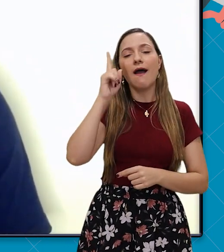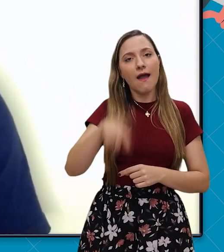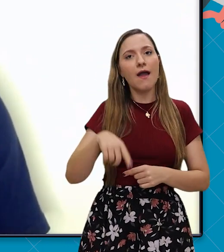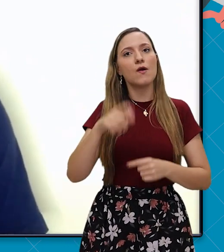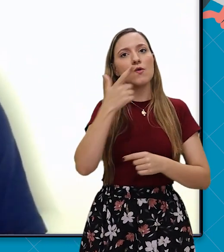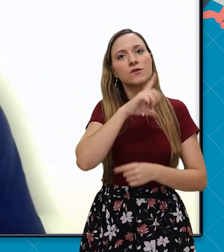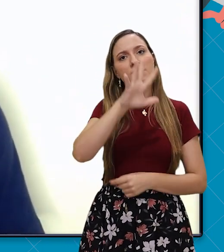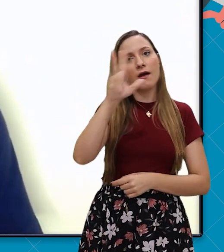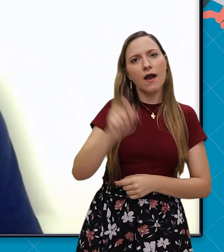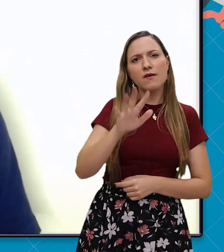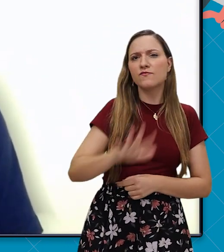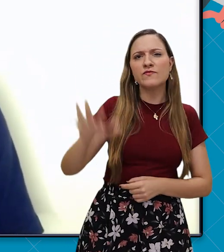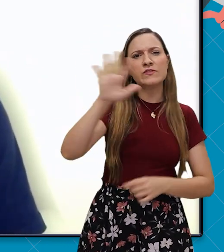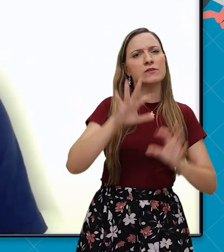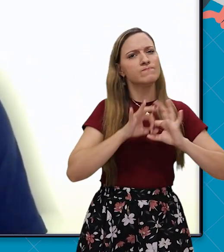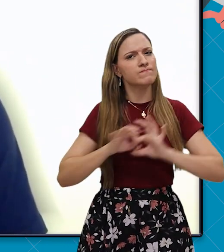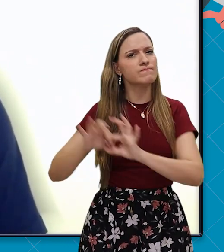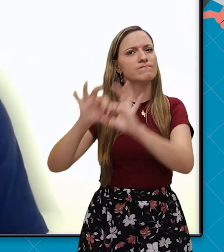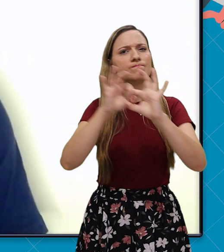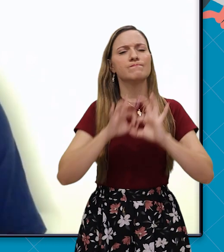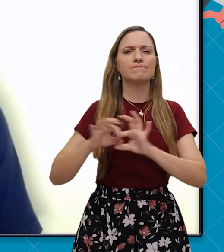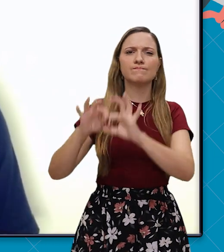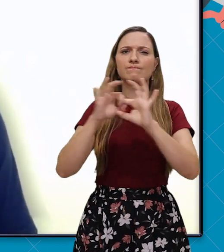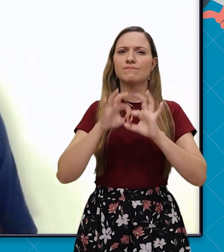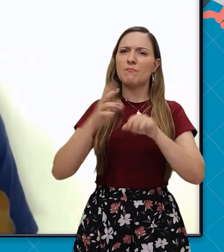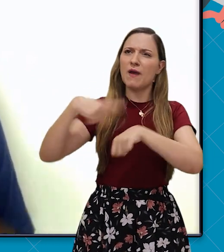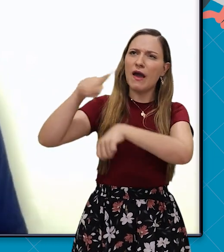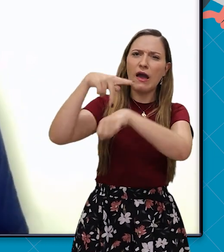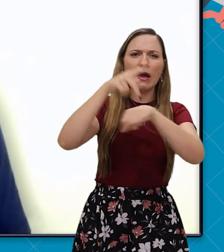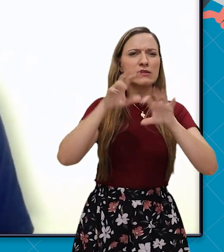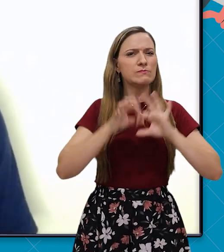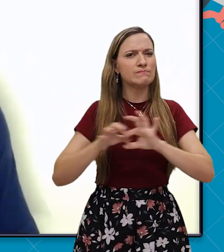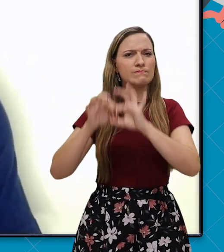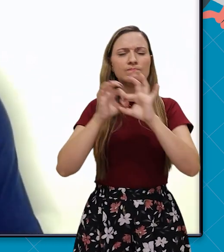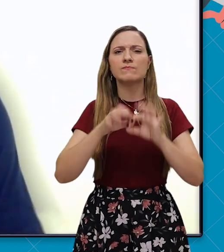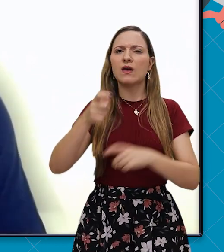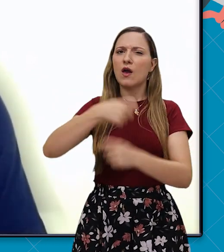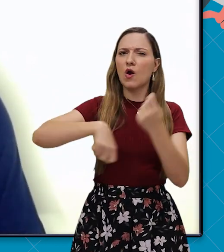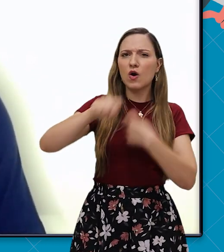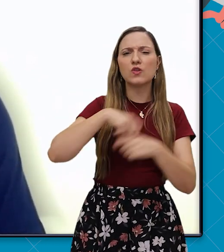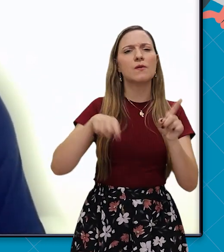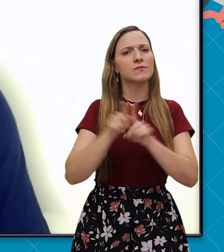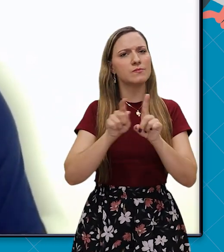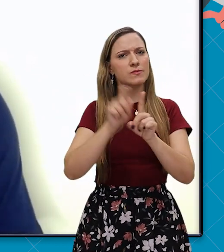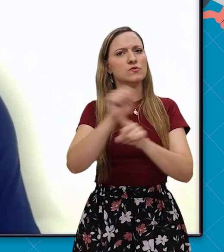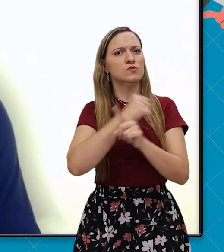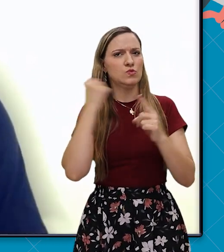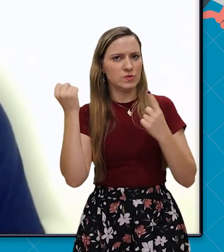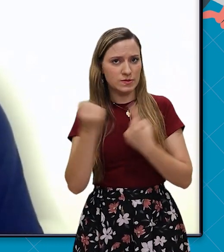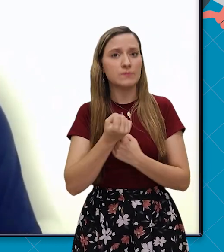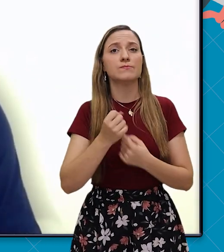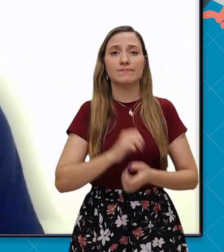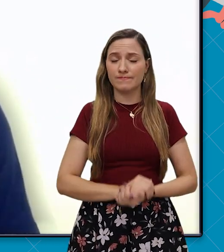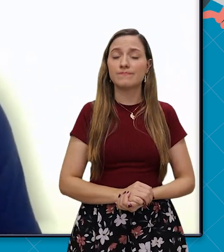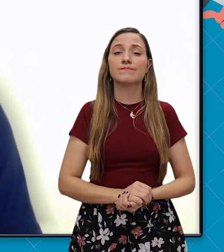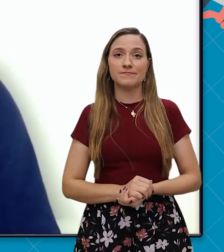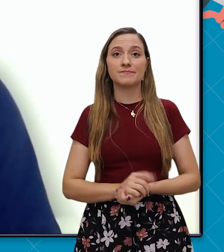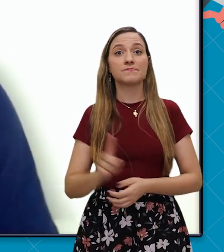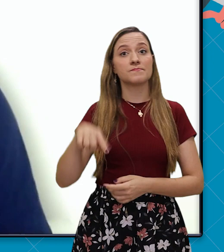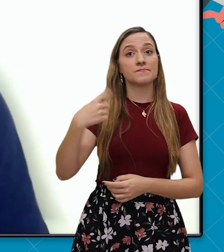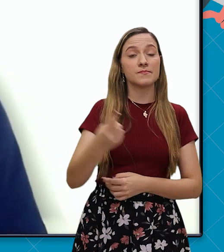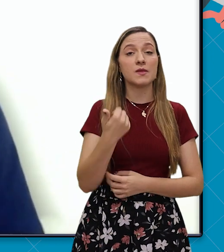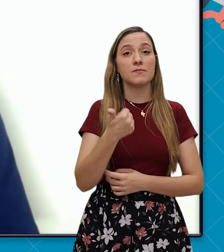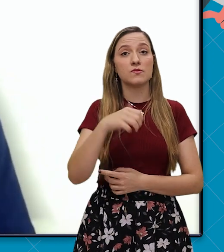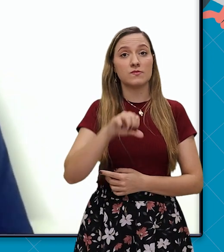Kruman era fazer a África uma nação unida economicamente e socialmente também.